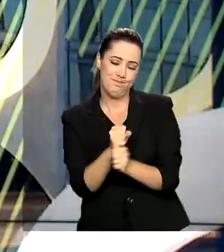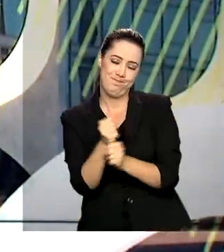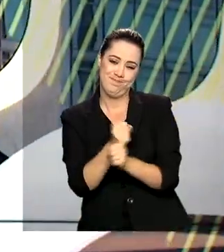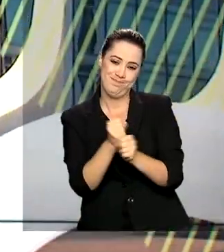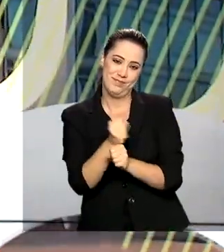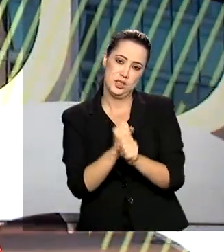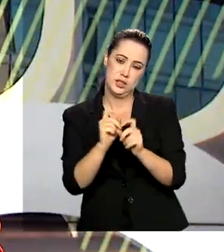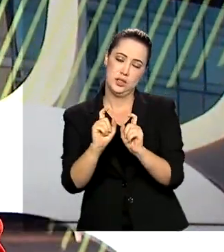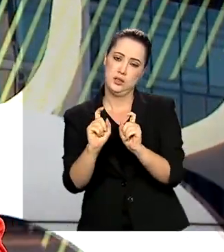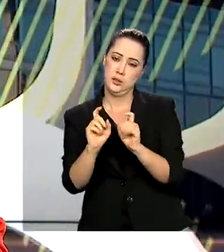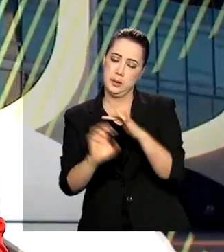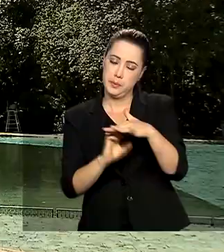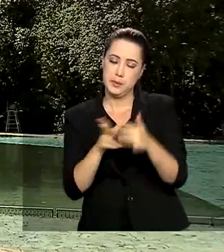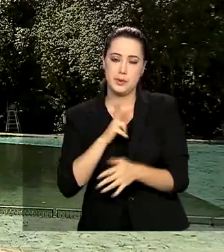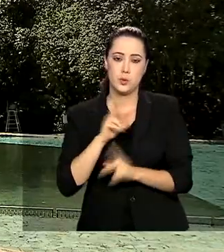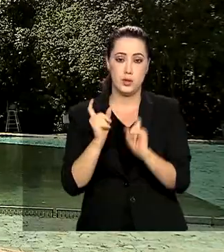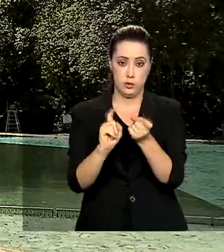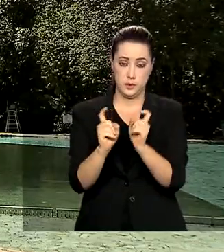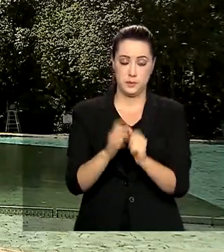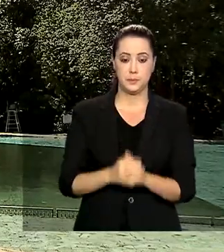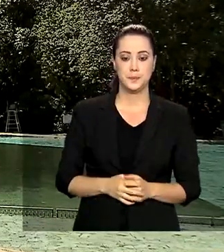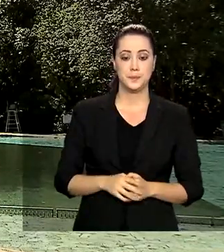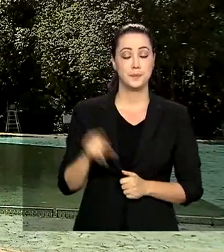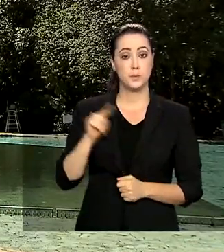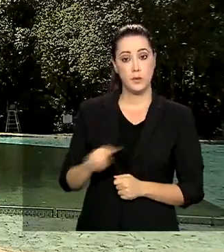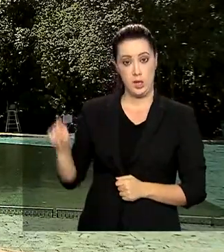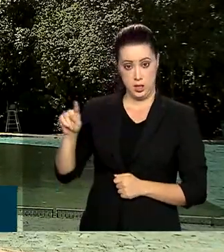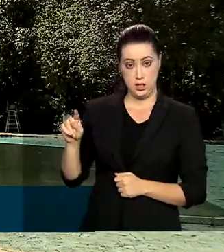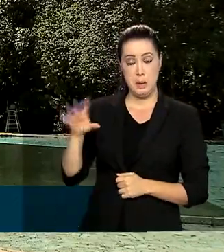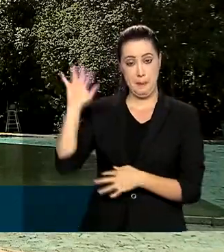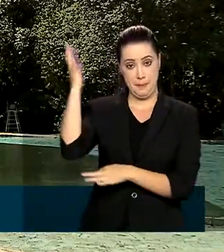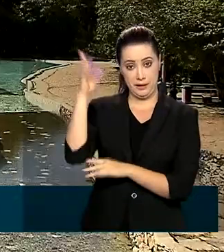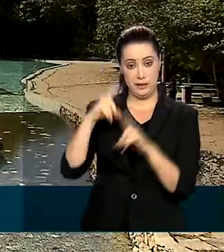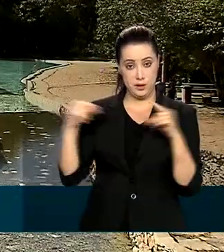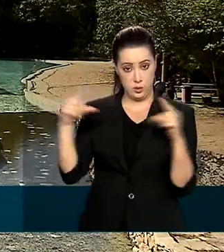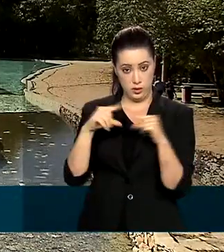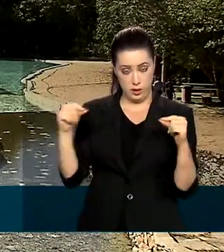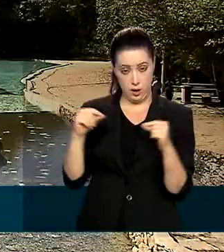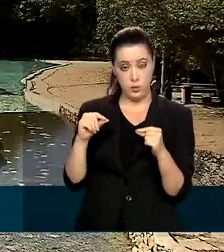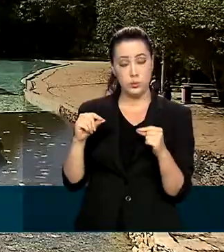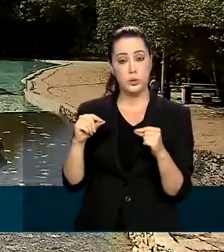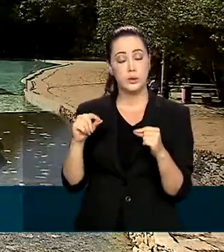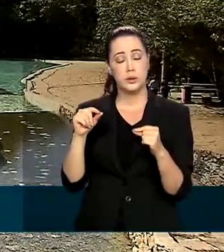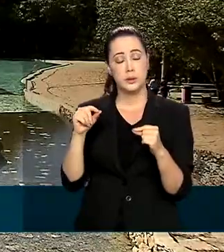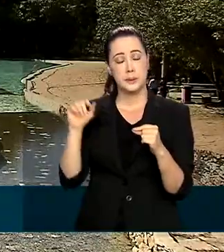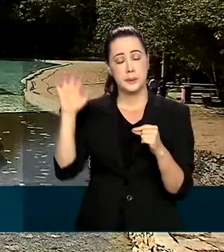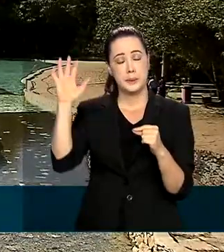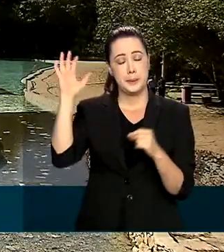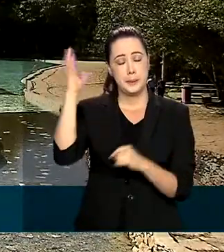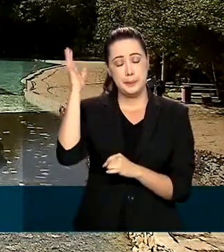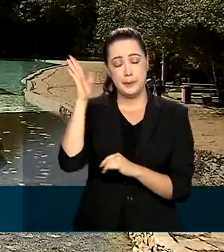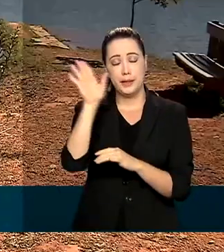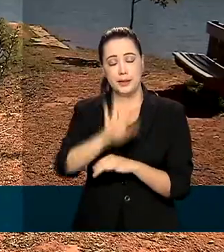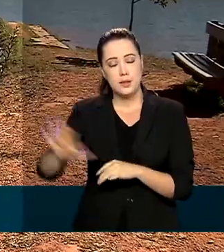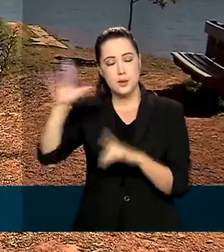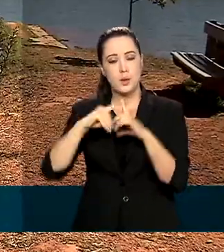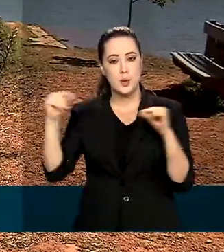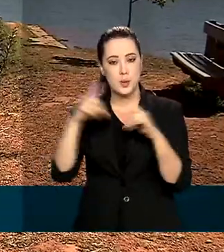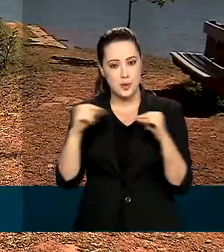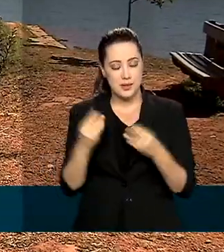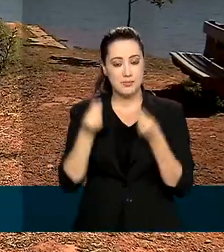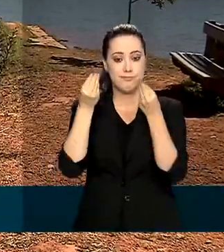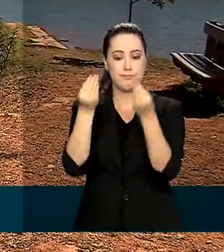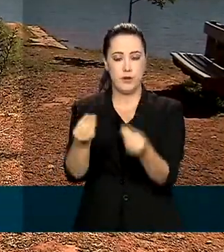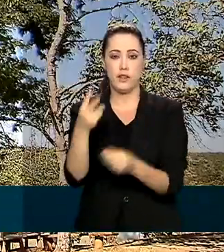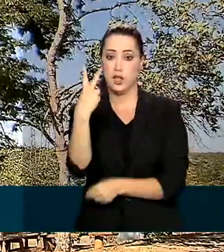ainda neste ano. Serão investidos cerca de 2 milhões e 500 mil reais no Parque Nacional de Brasília, com as